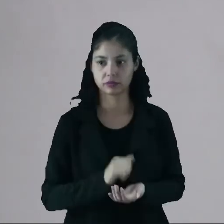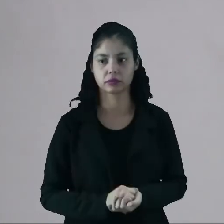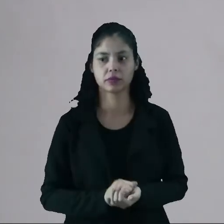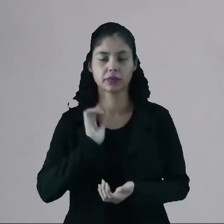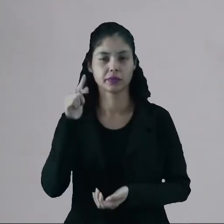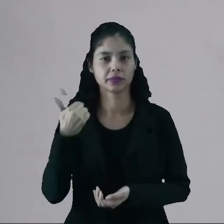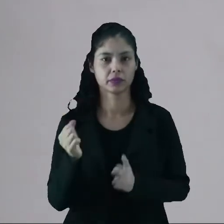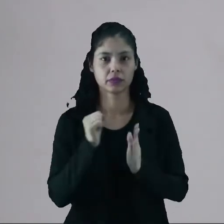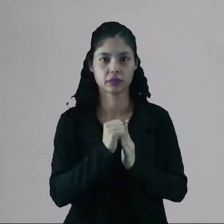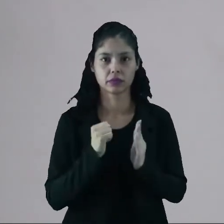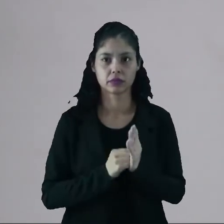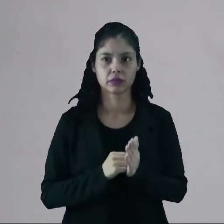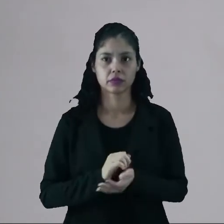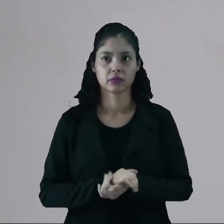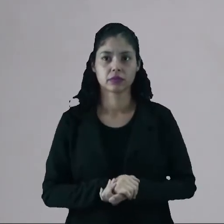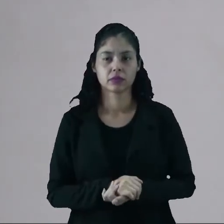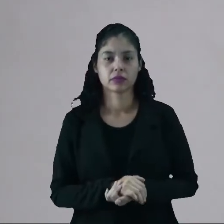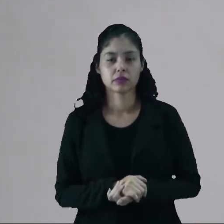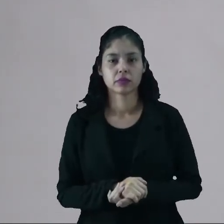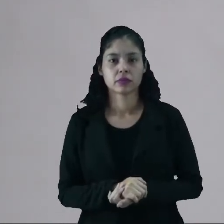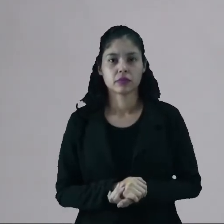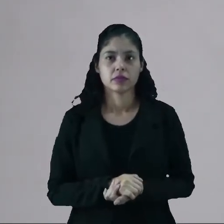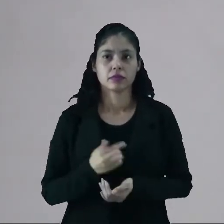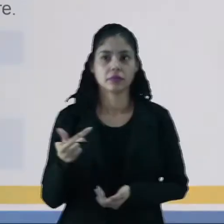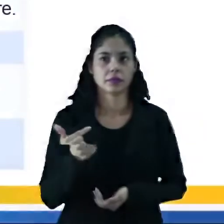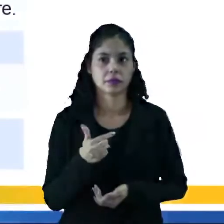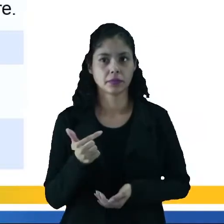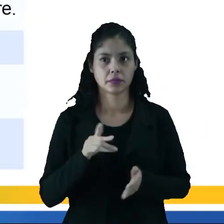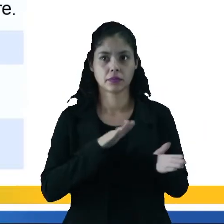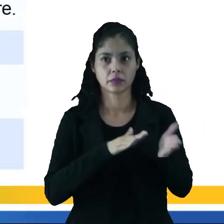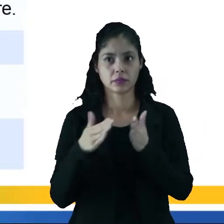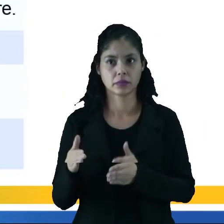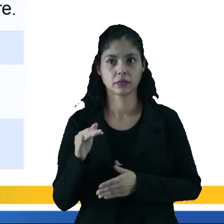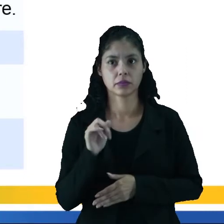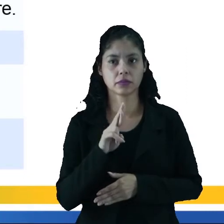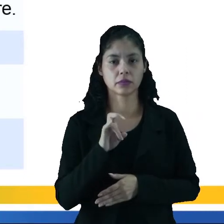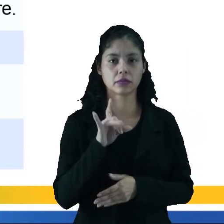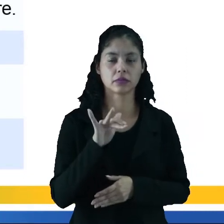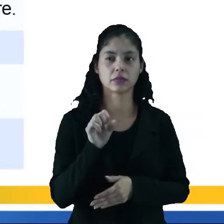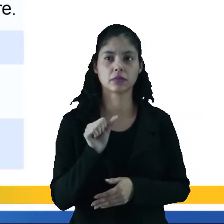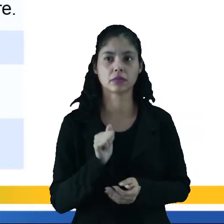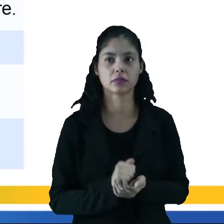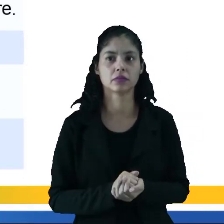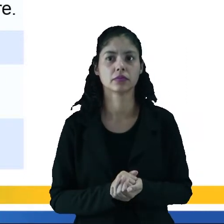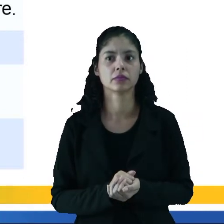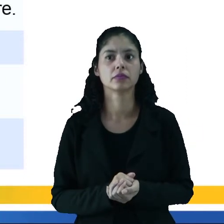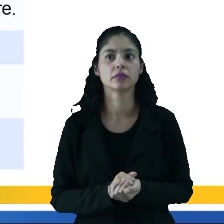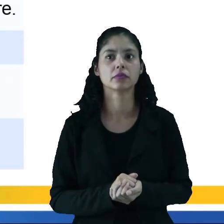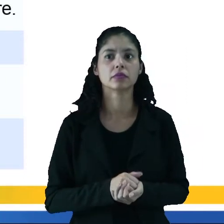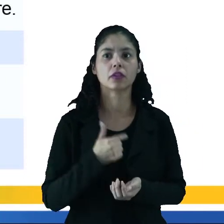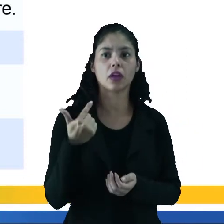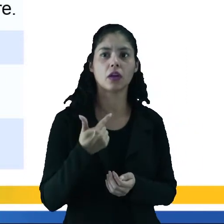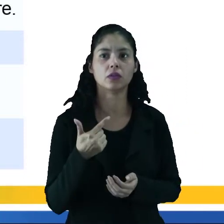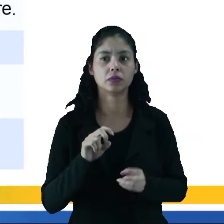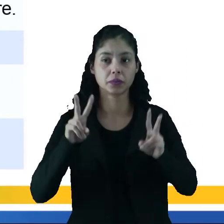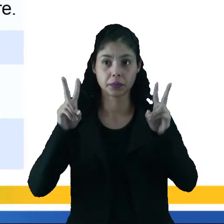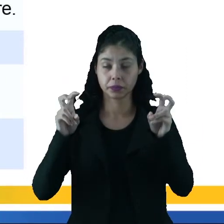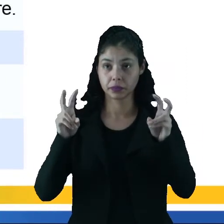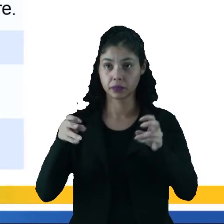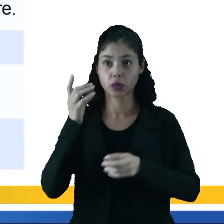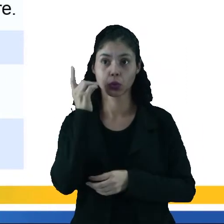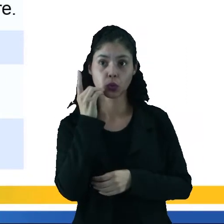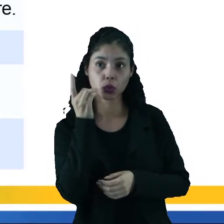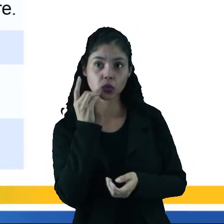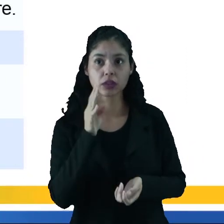vir no próximo século. Vamos continuar agora com a segunda metade, que é o realismo. É a segunda metade. Os temas são o